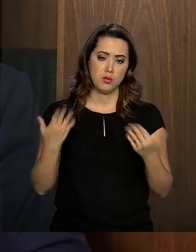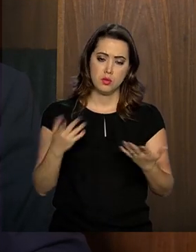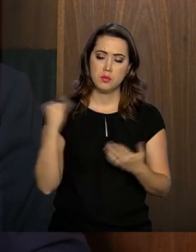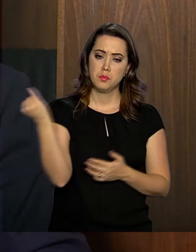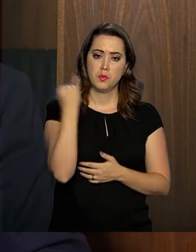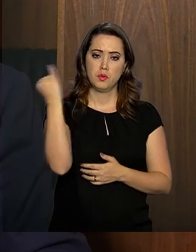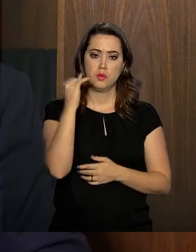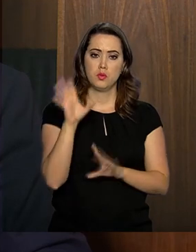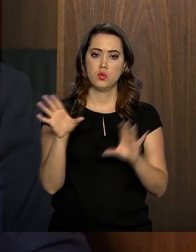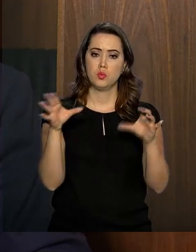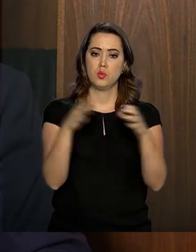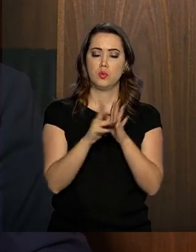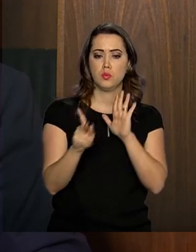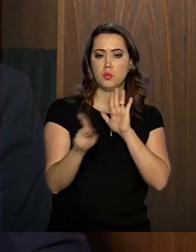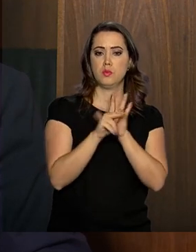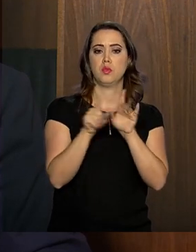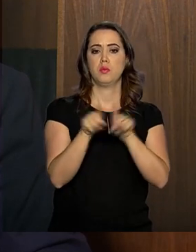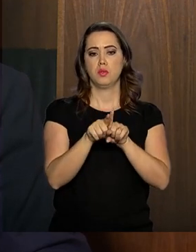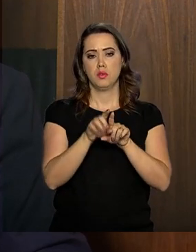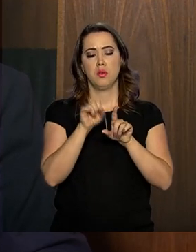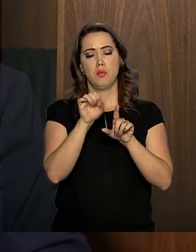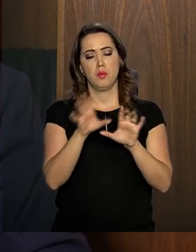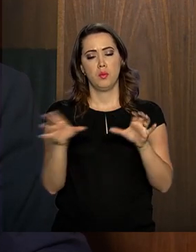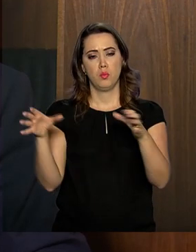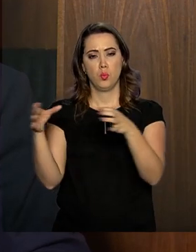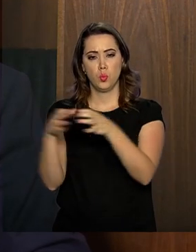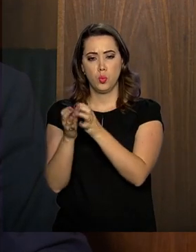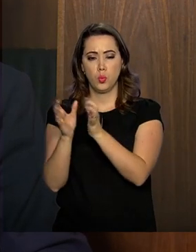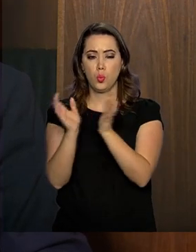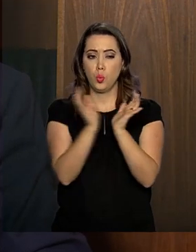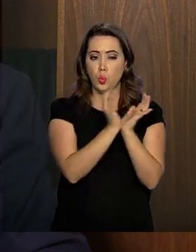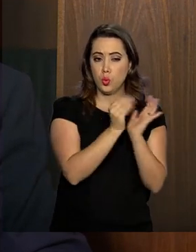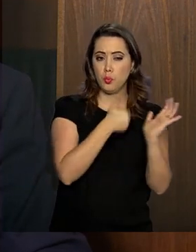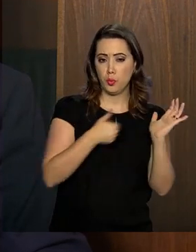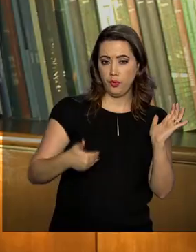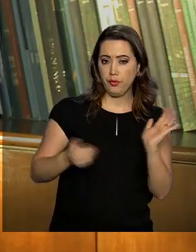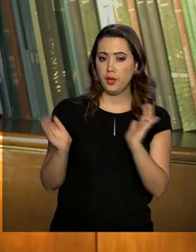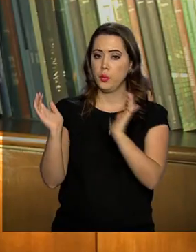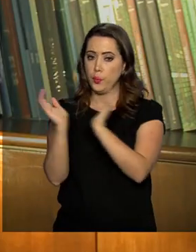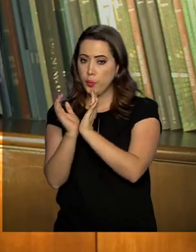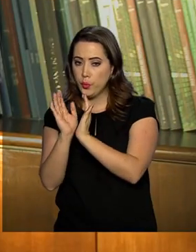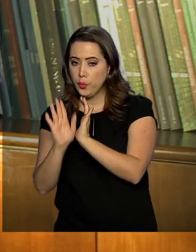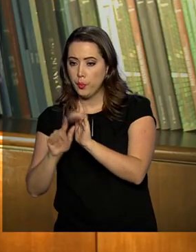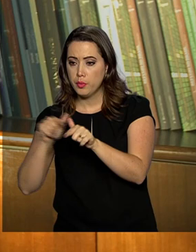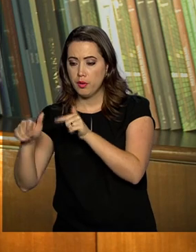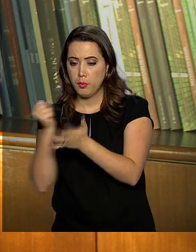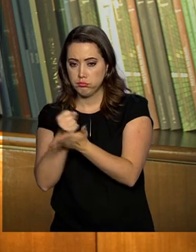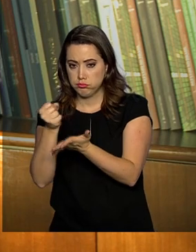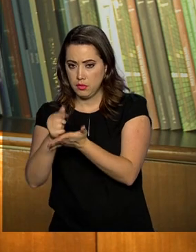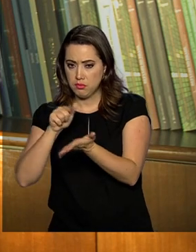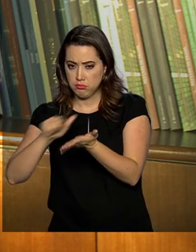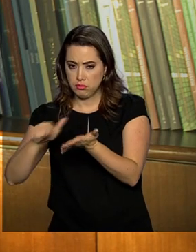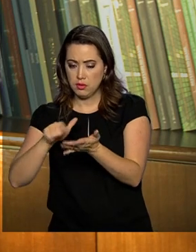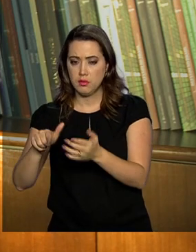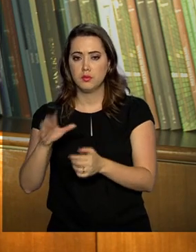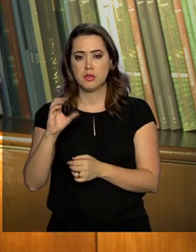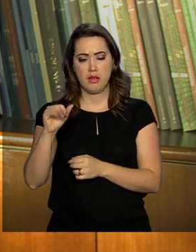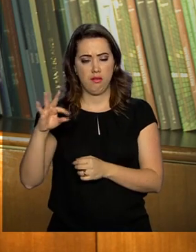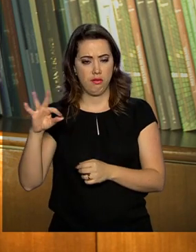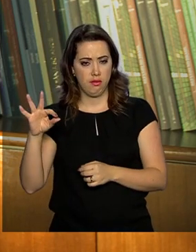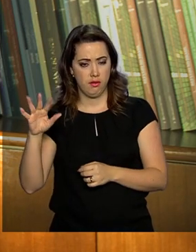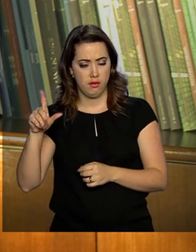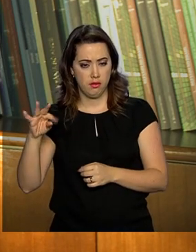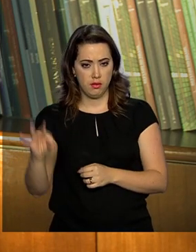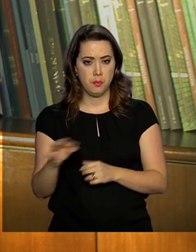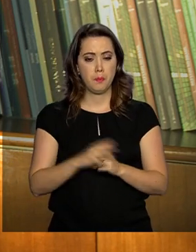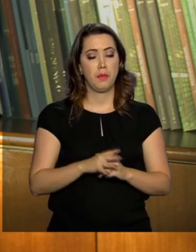vai valer tanto para o regime próprio como para o regime geral. É a concessão do benefício. O senhor comentou que a proposta tem regras especiais